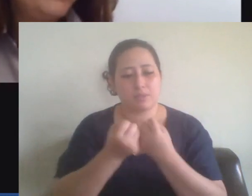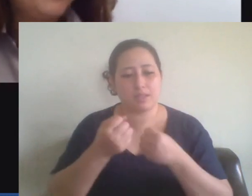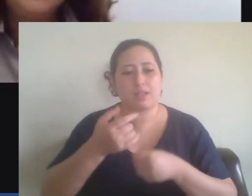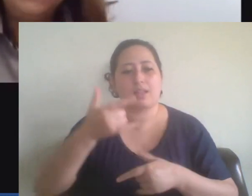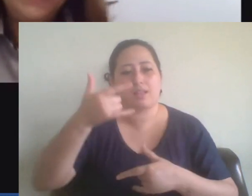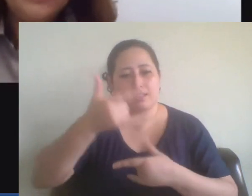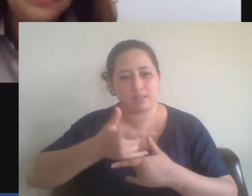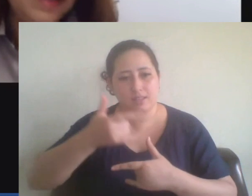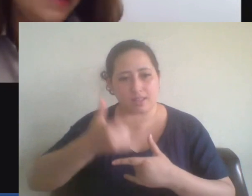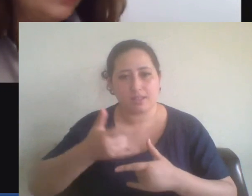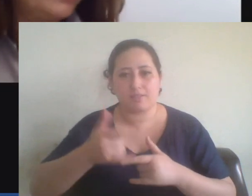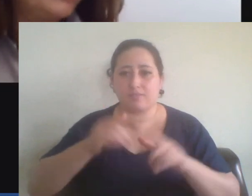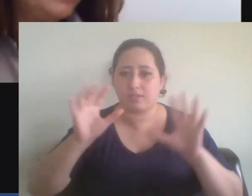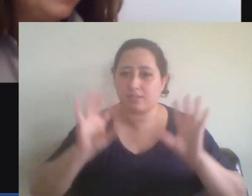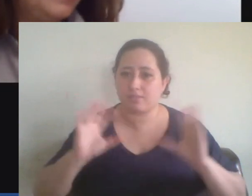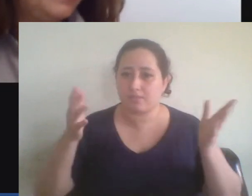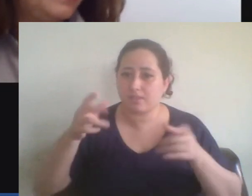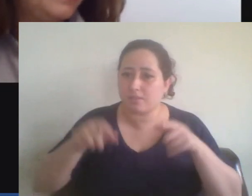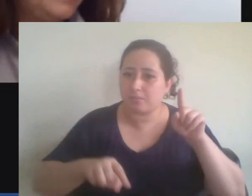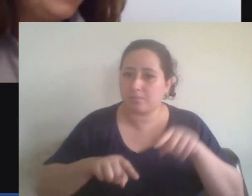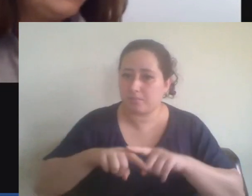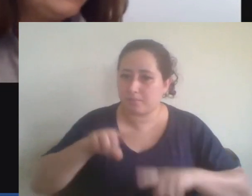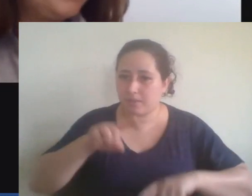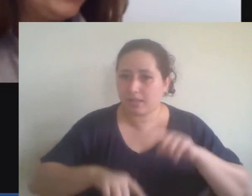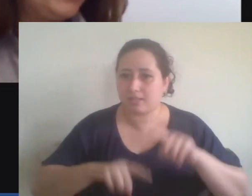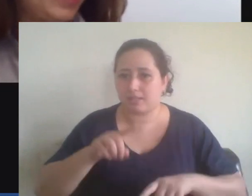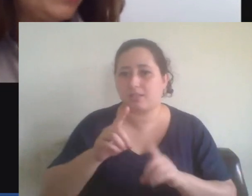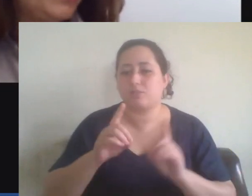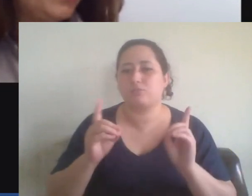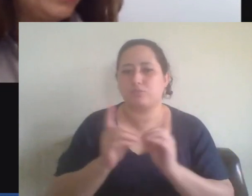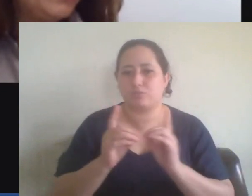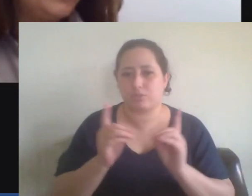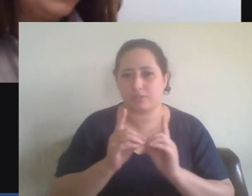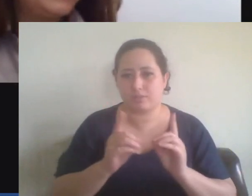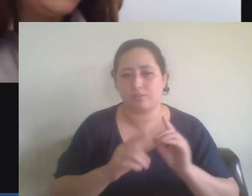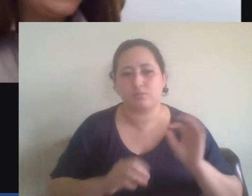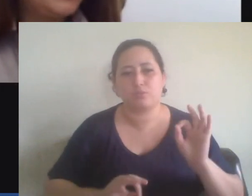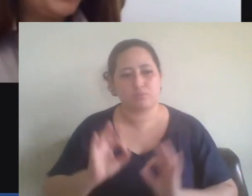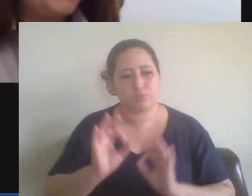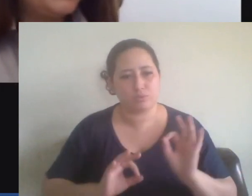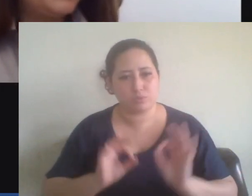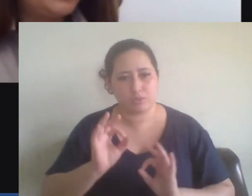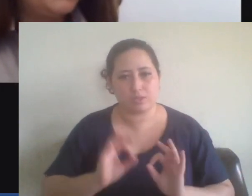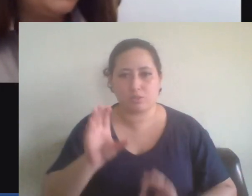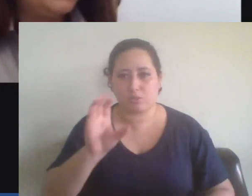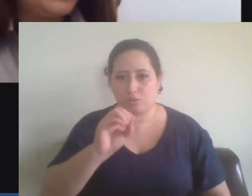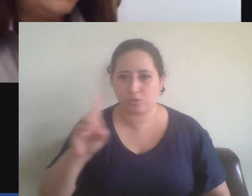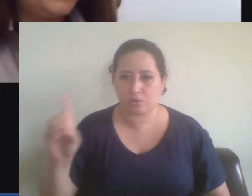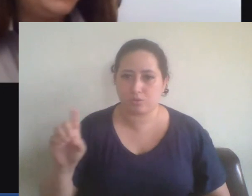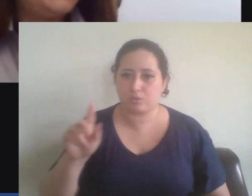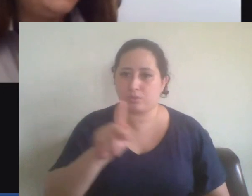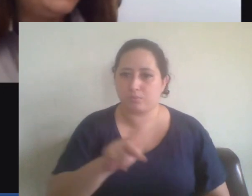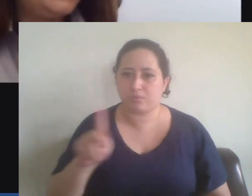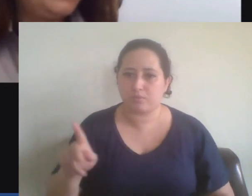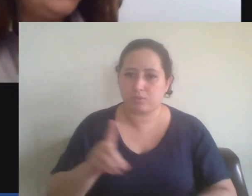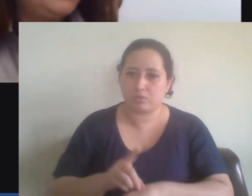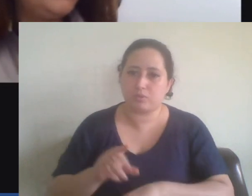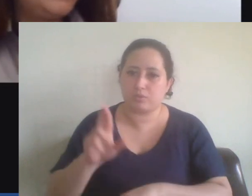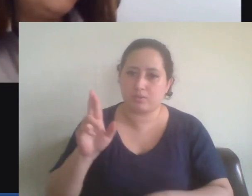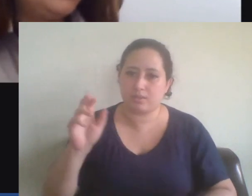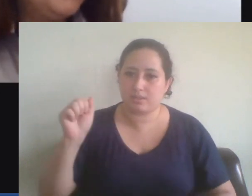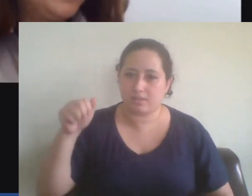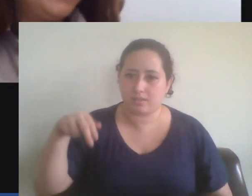eventos, materiais didáticos. Esse projeto todo tem a coordenação da professora doutora Ana Maria